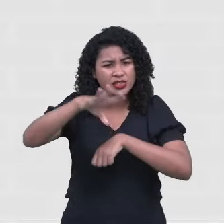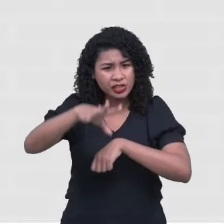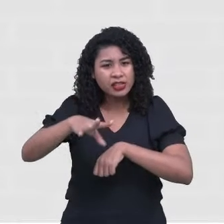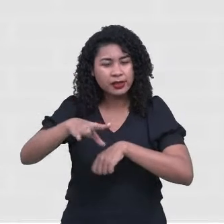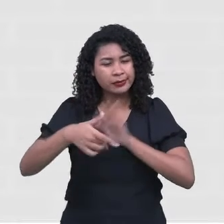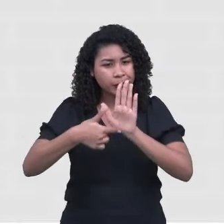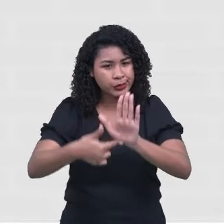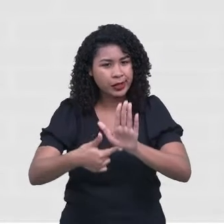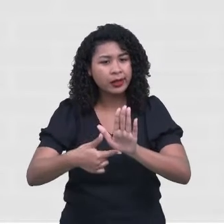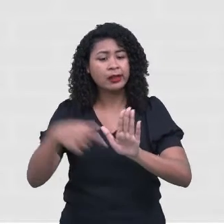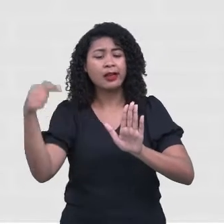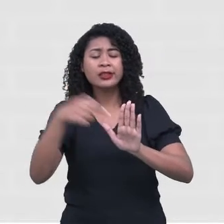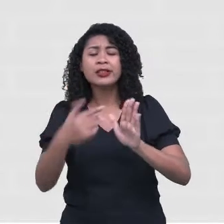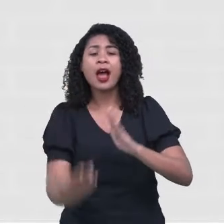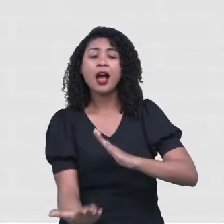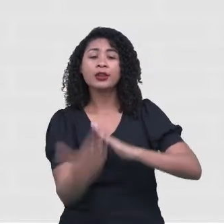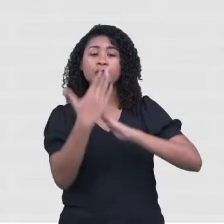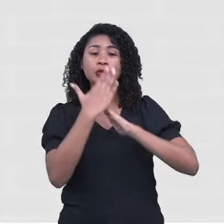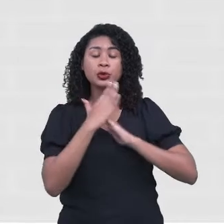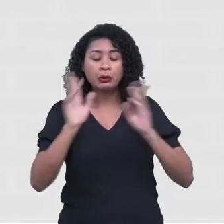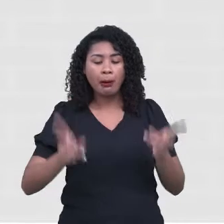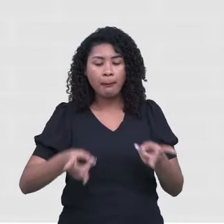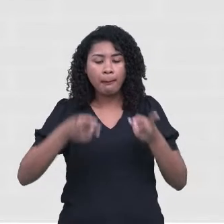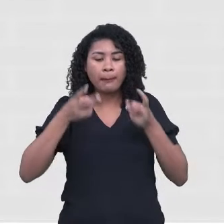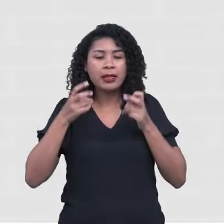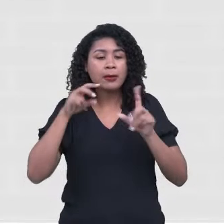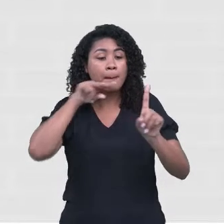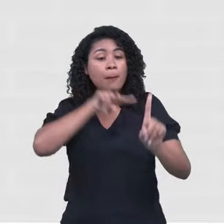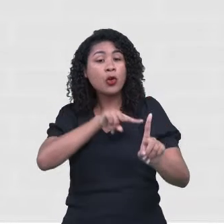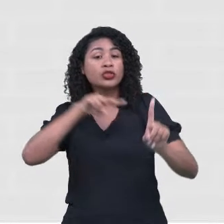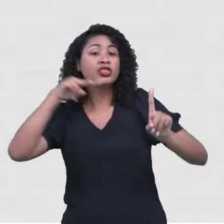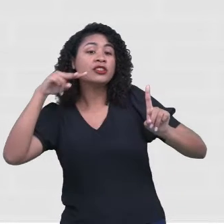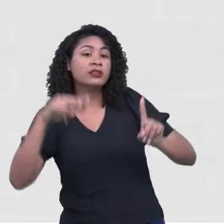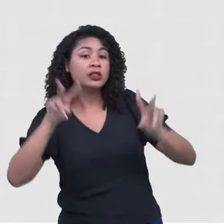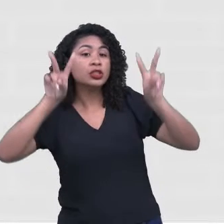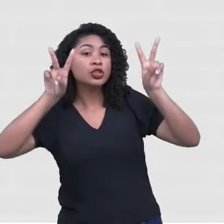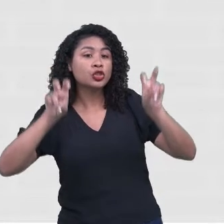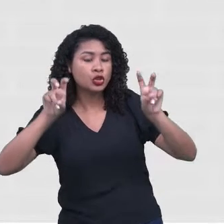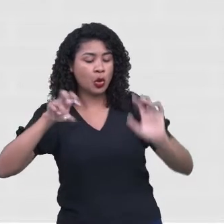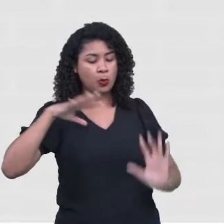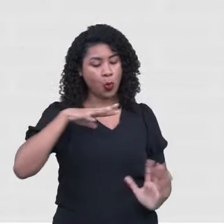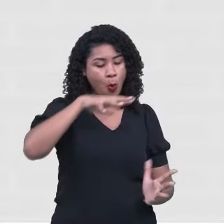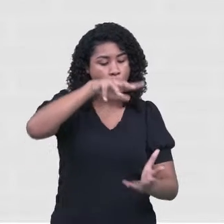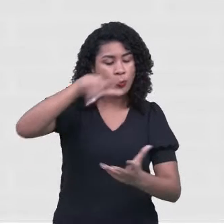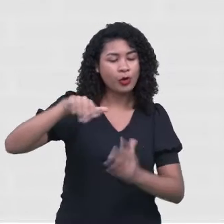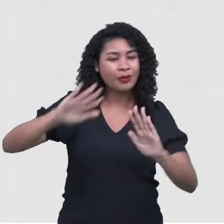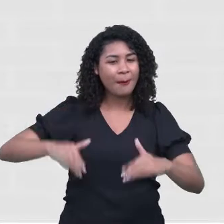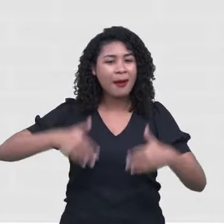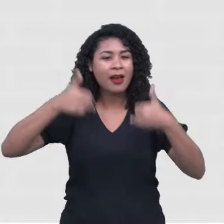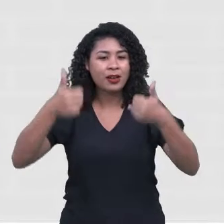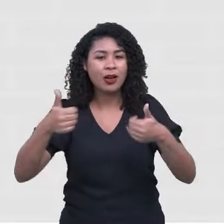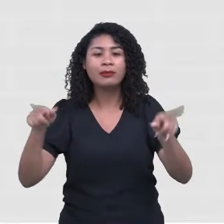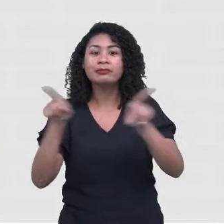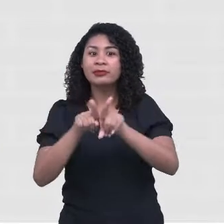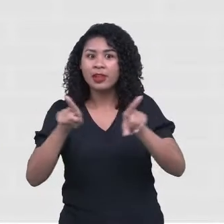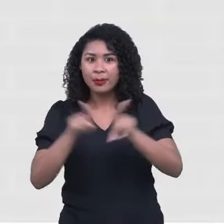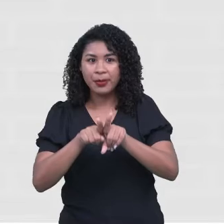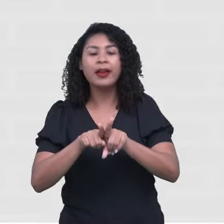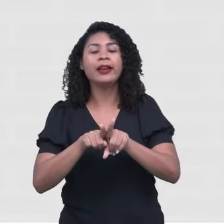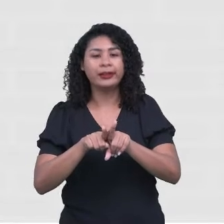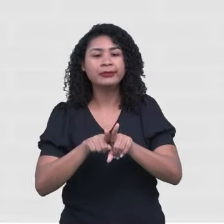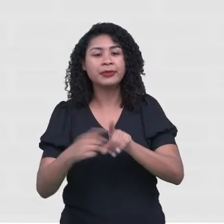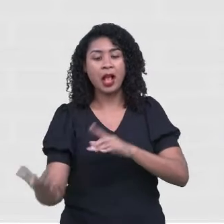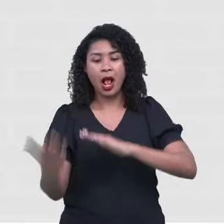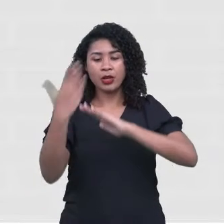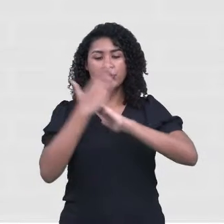firmeza diante dos desafios da vida, além de contribuir para a manutenção de um bom estado de saúde